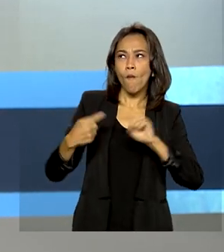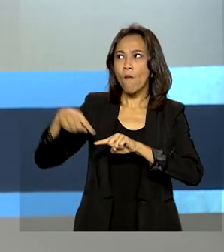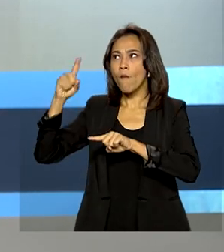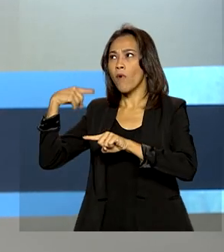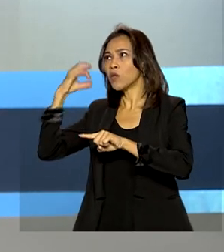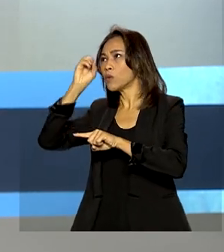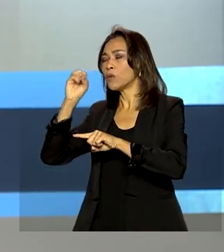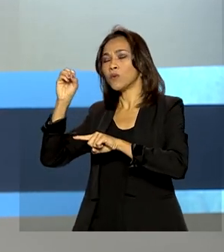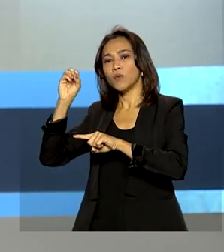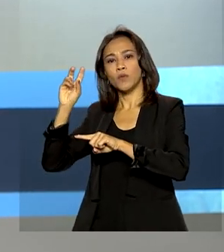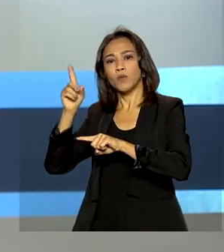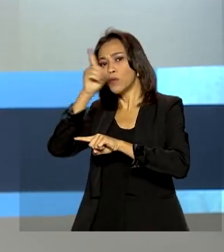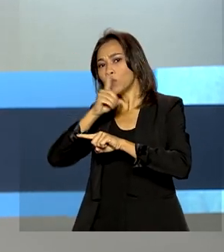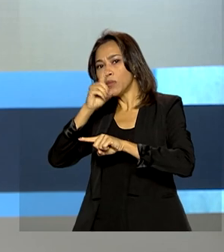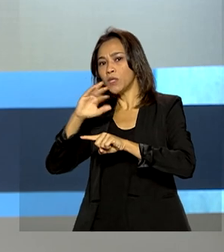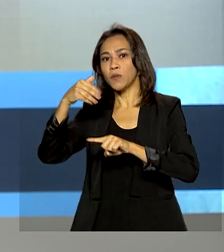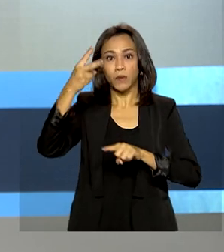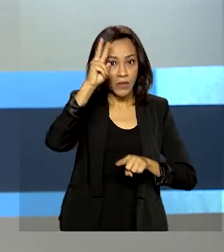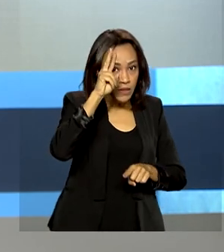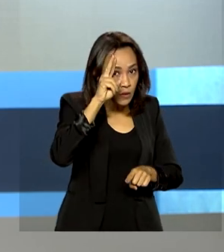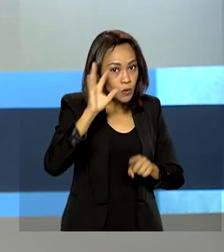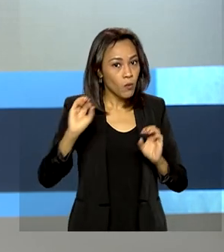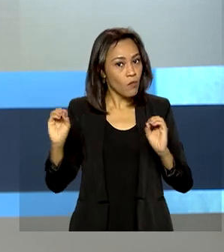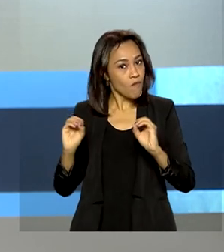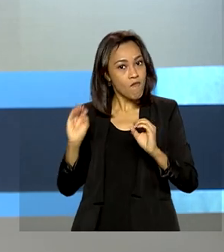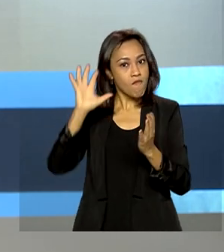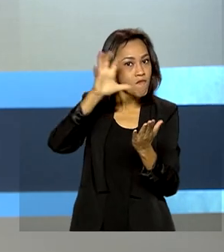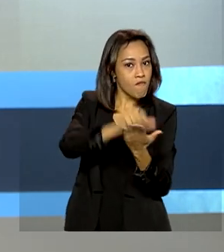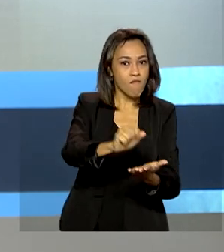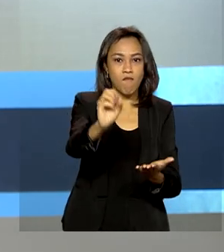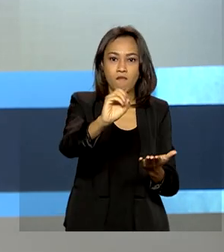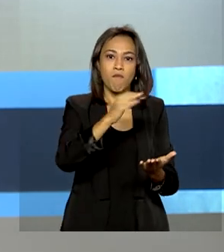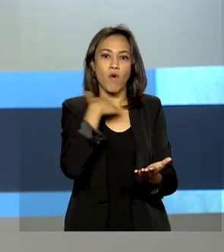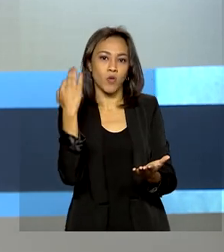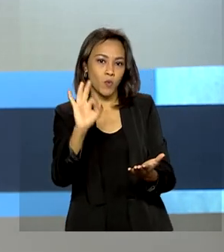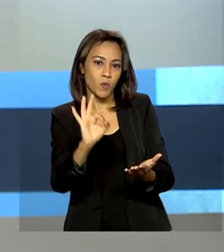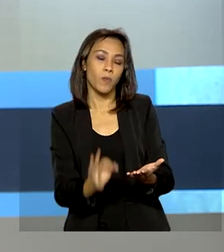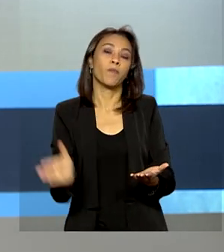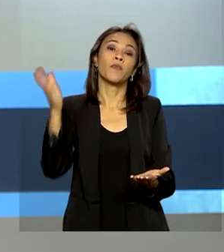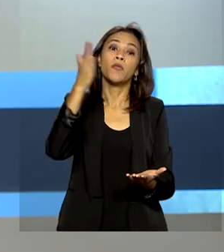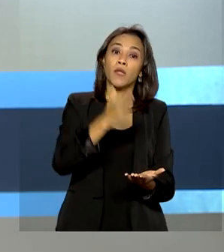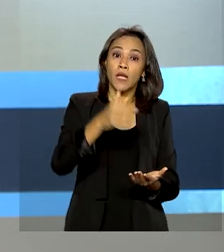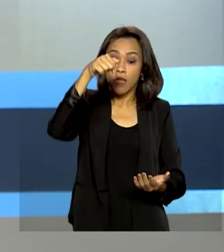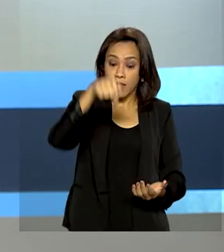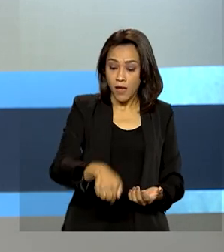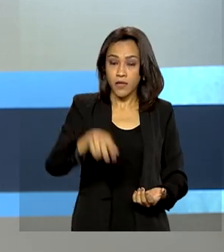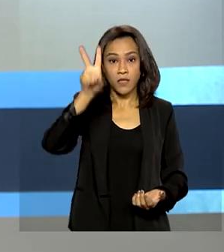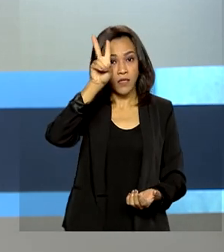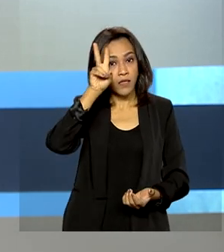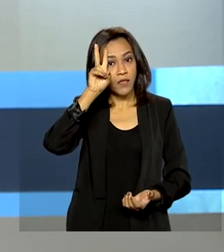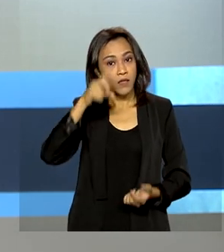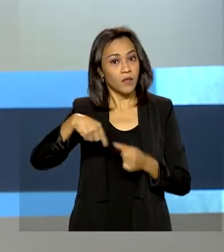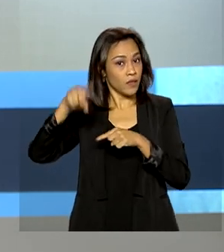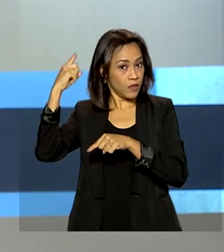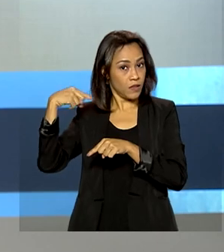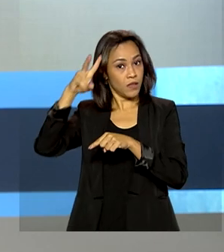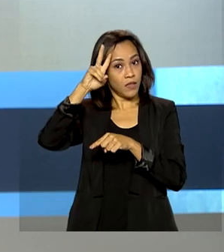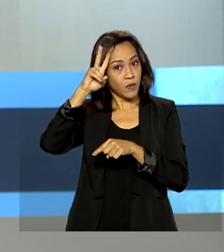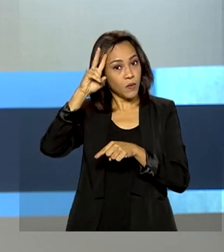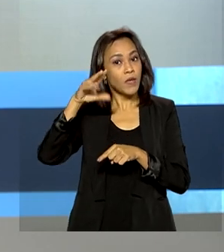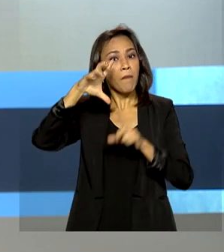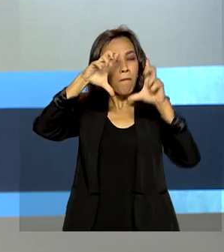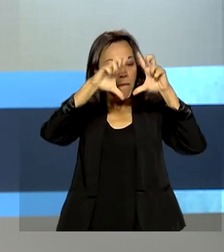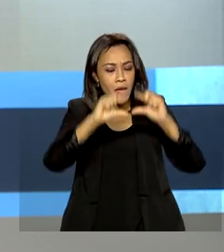segunda-feira, de acordo com o Ministério da Saúde. O boletim aponta também que o país registrou nesta segunda-feira a menor média